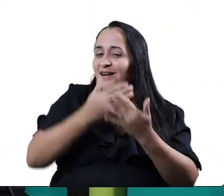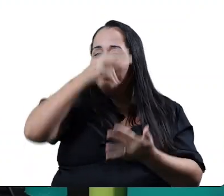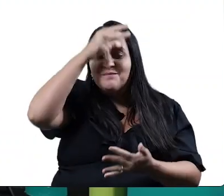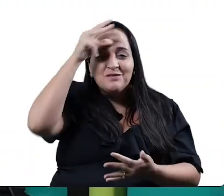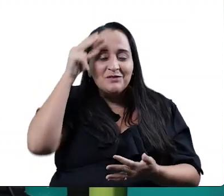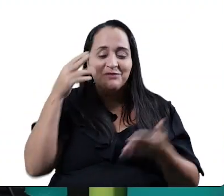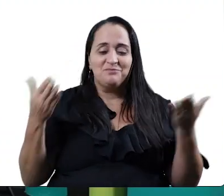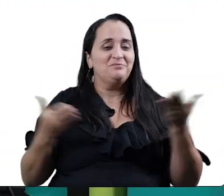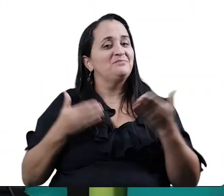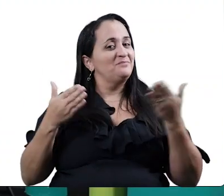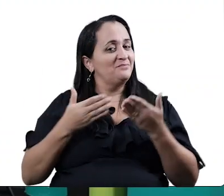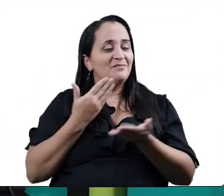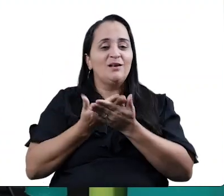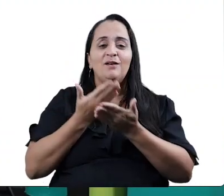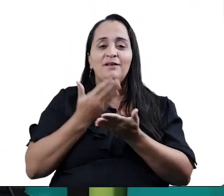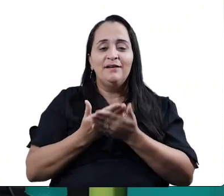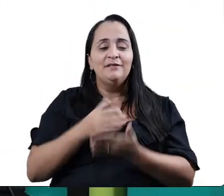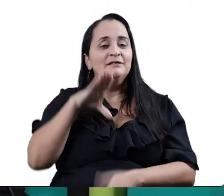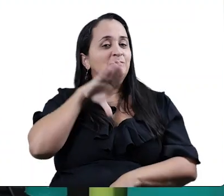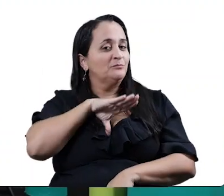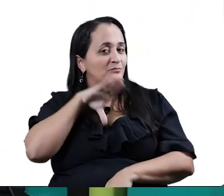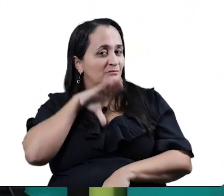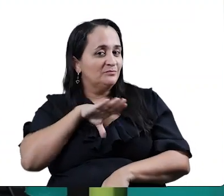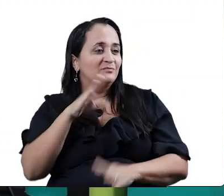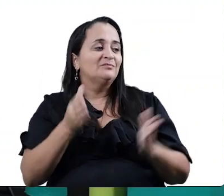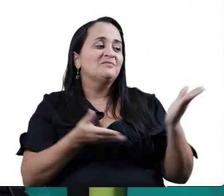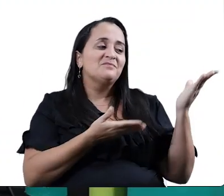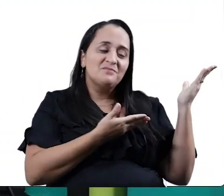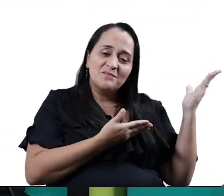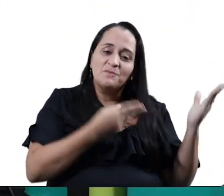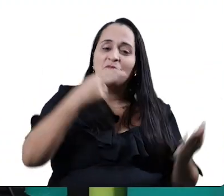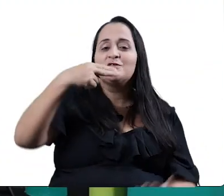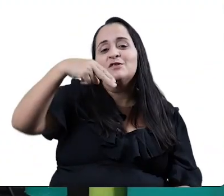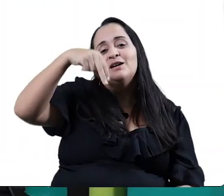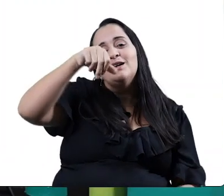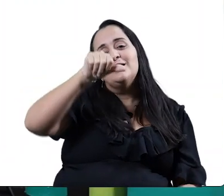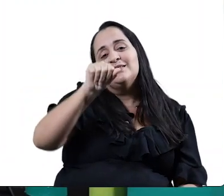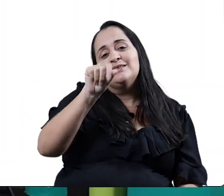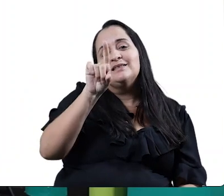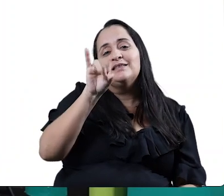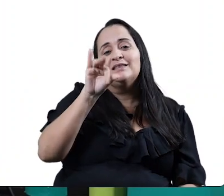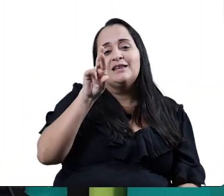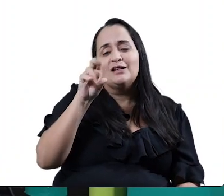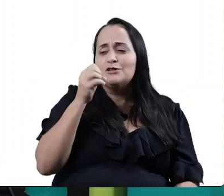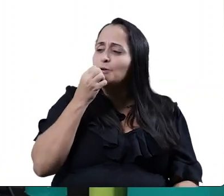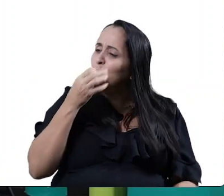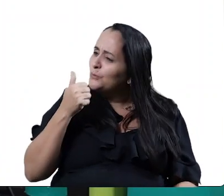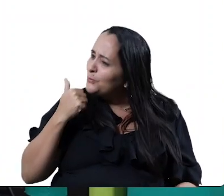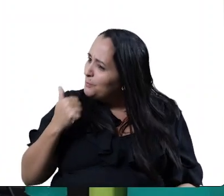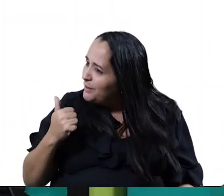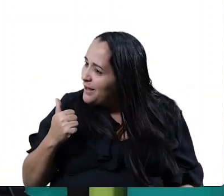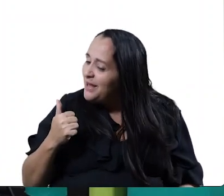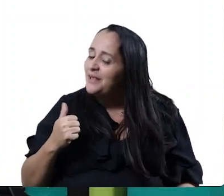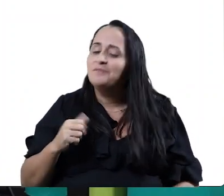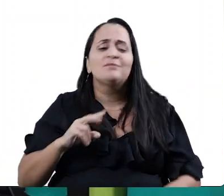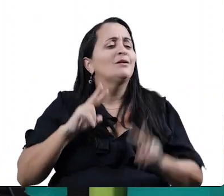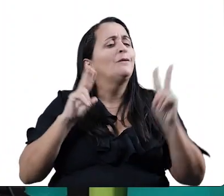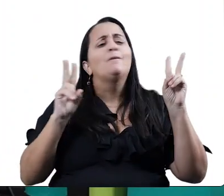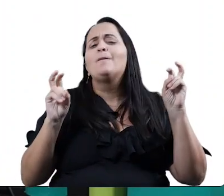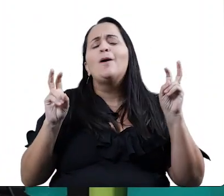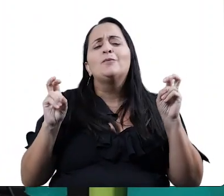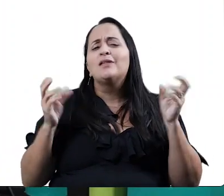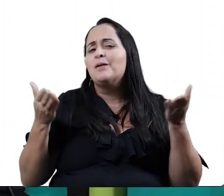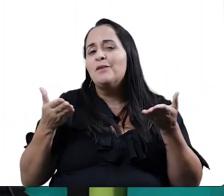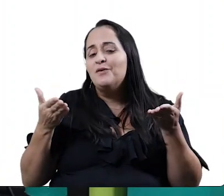nossa aula de língua portuguesa com a professora Nadir Martins. Tudo bem, Pró? Tudo bem. Pró, qual é o tema da nossa